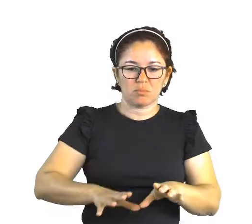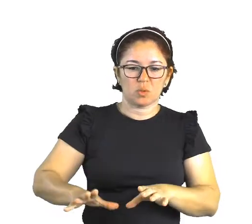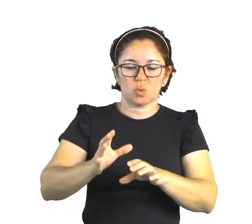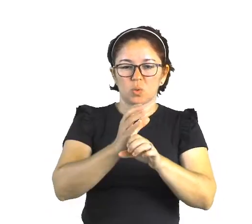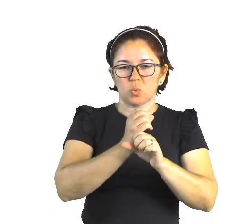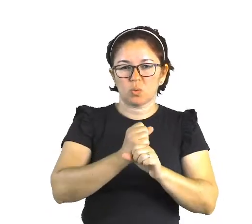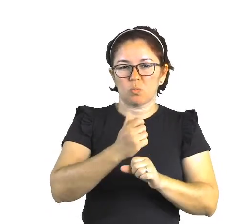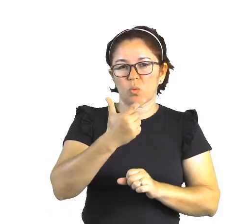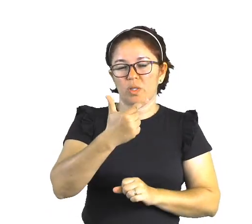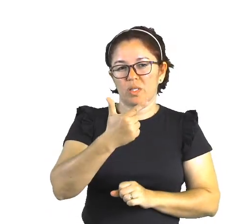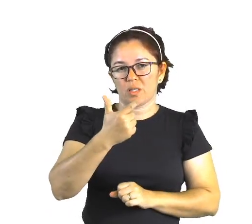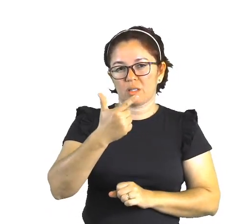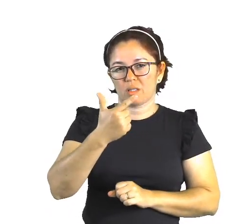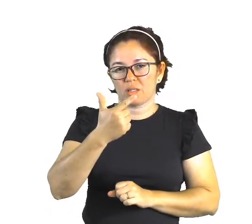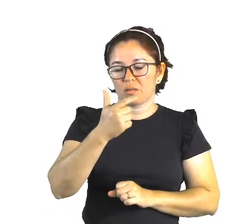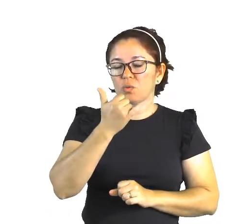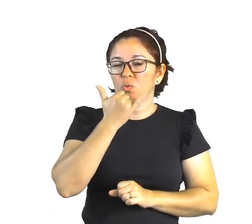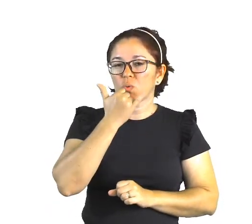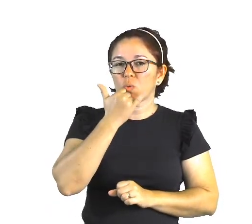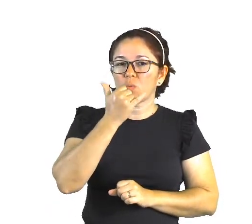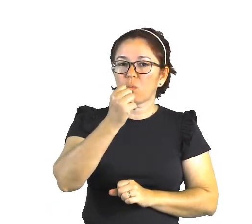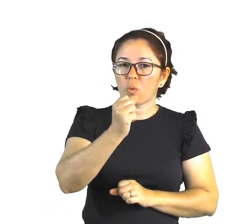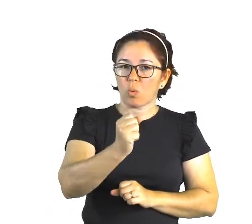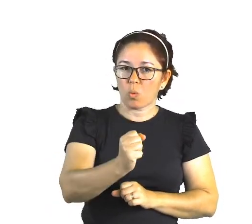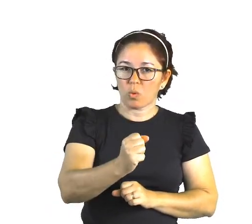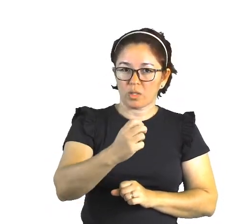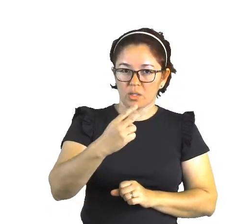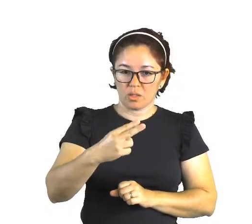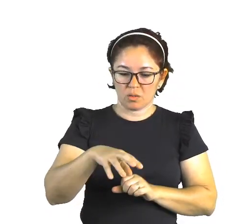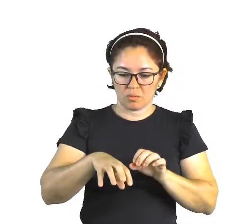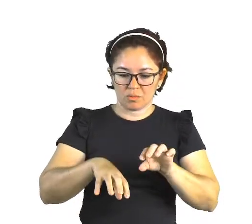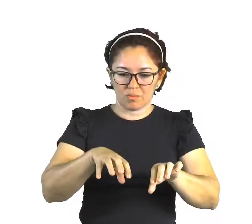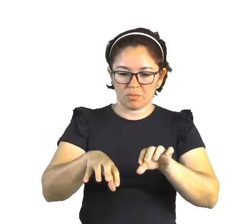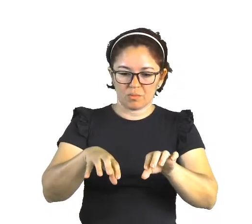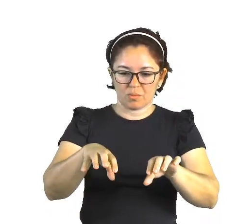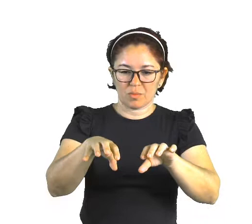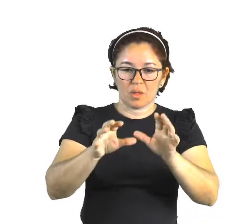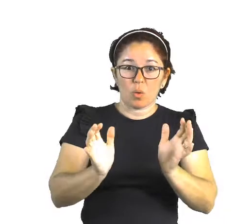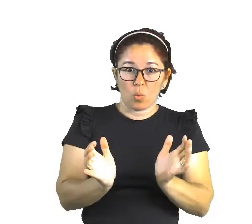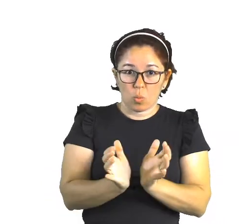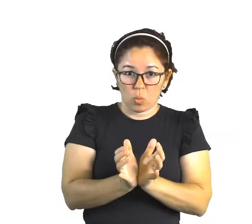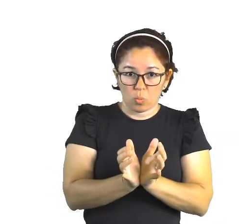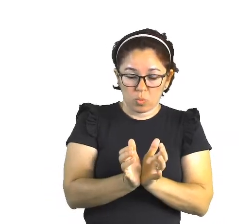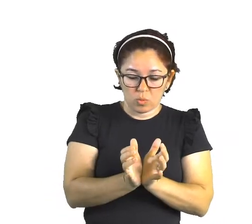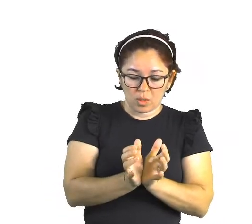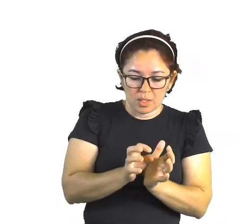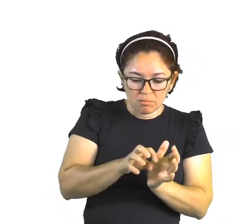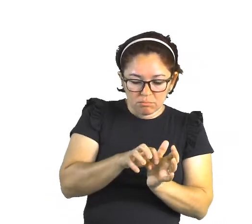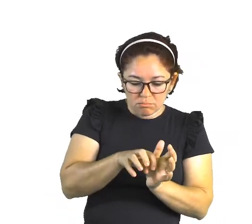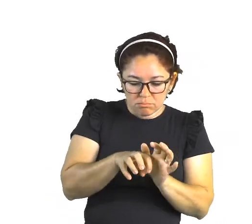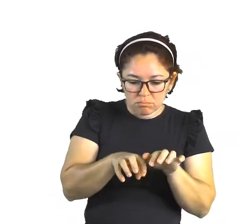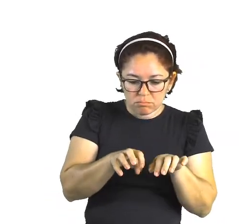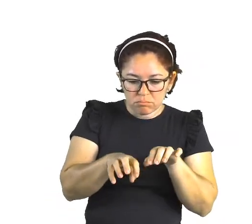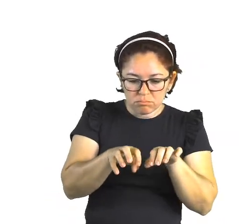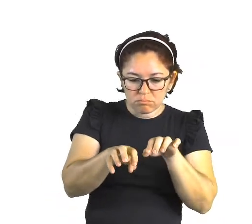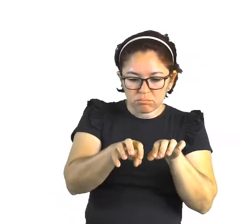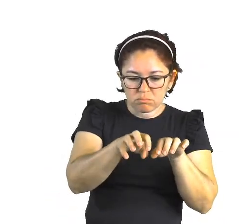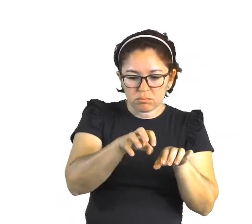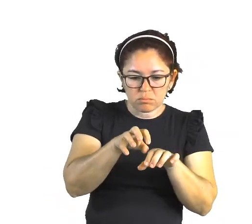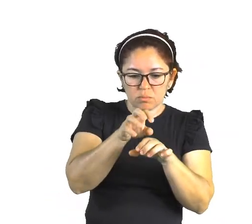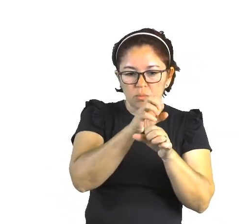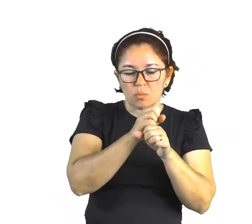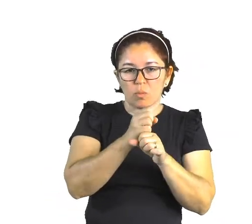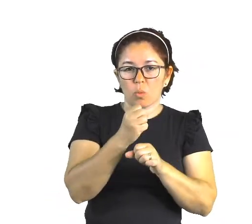indígenas. Oitenta e duas aldeias e quatorze mil indígenas. É um número muito expressivo,